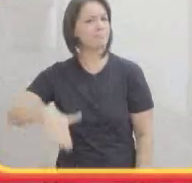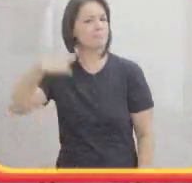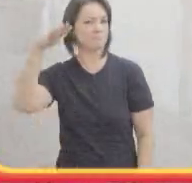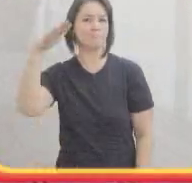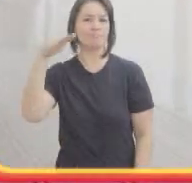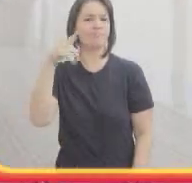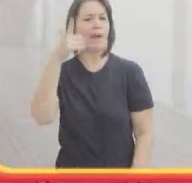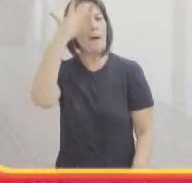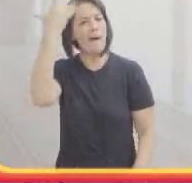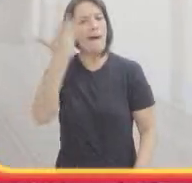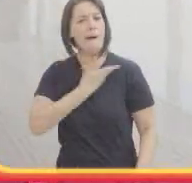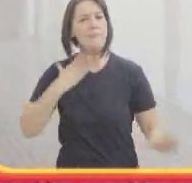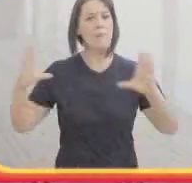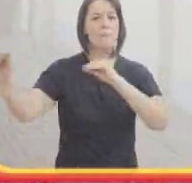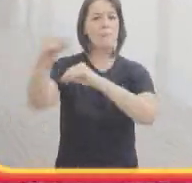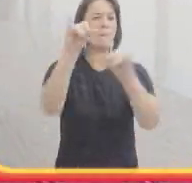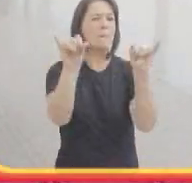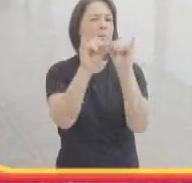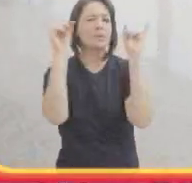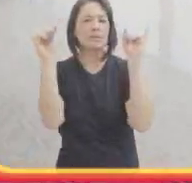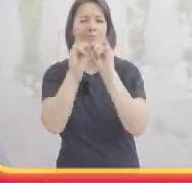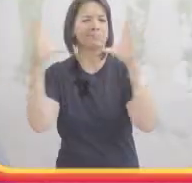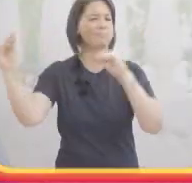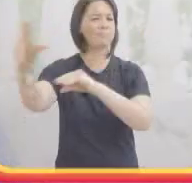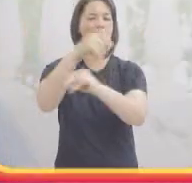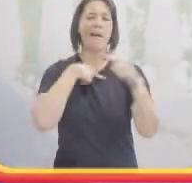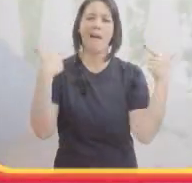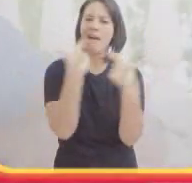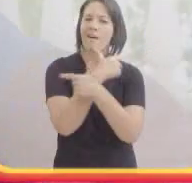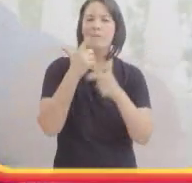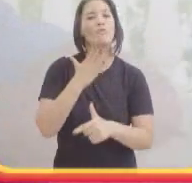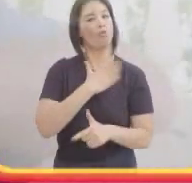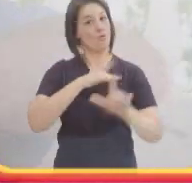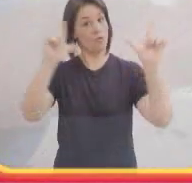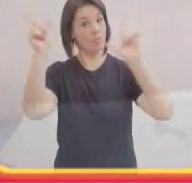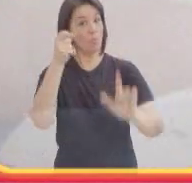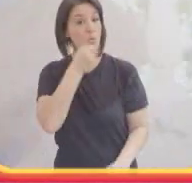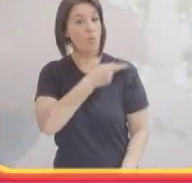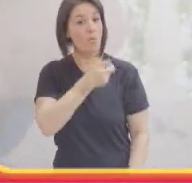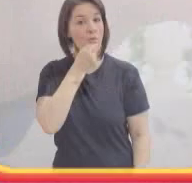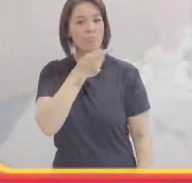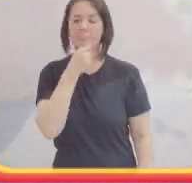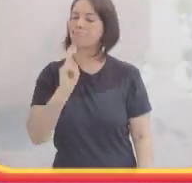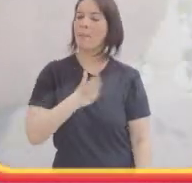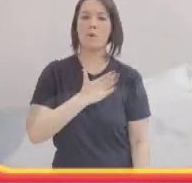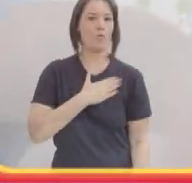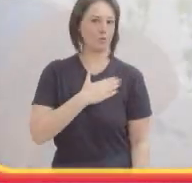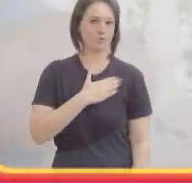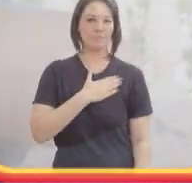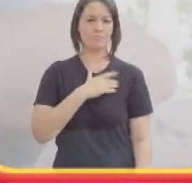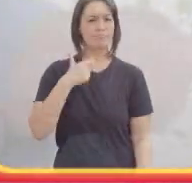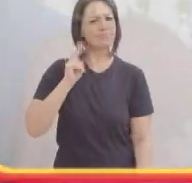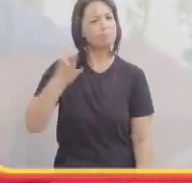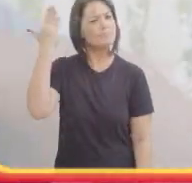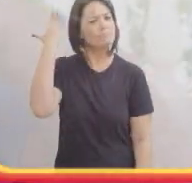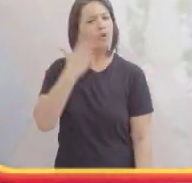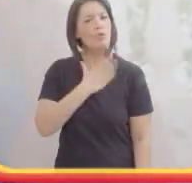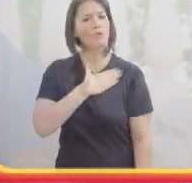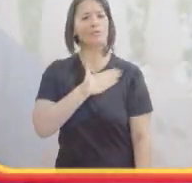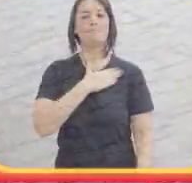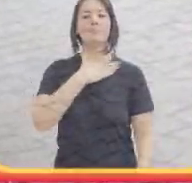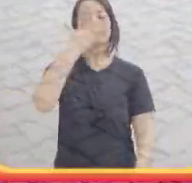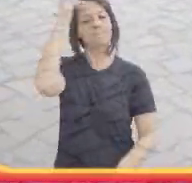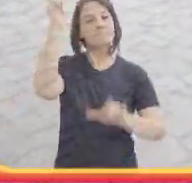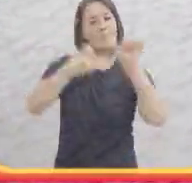Sempre gostei de rir, né, desde criança, sempre gostei daquela coisa dos amigos, assim, falando, falando de besteiras, assim, dos moleques e tal,